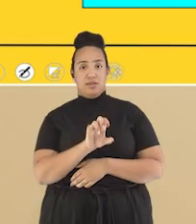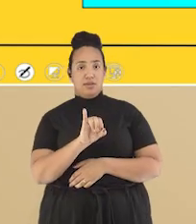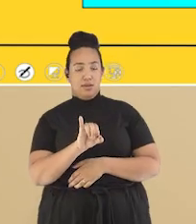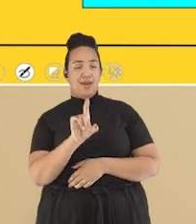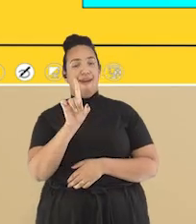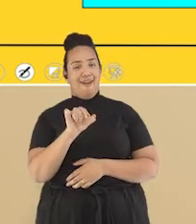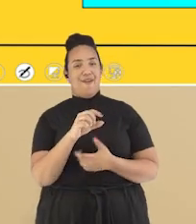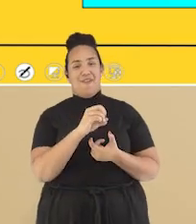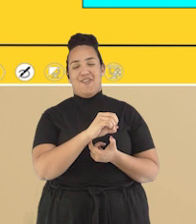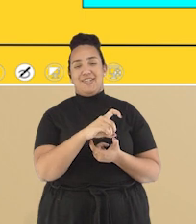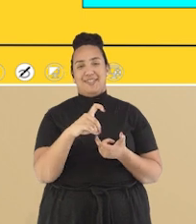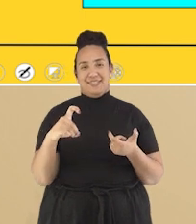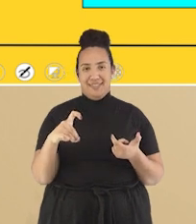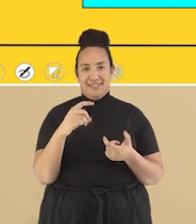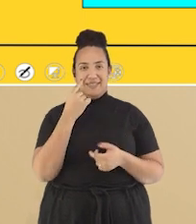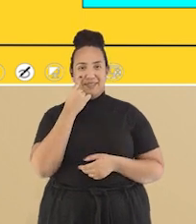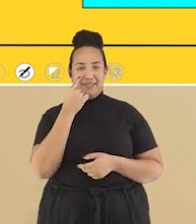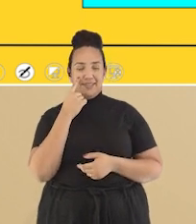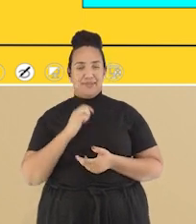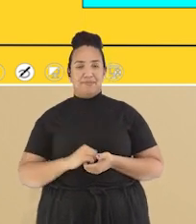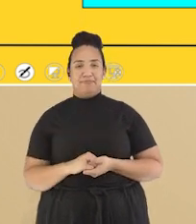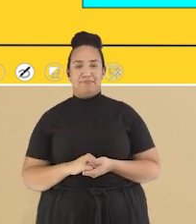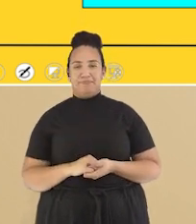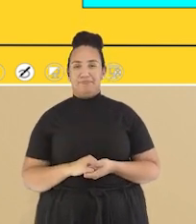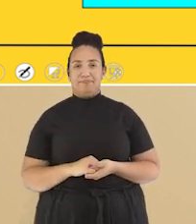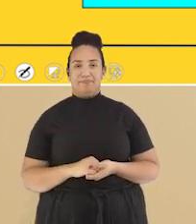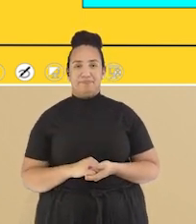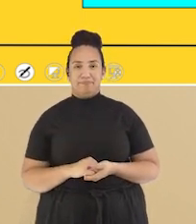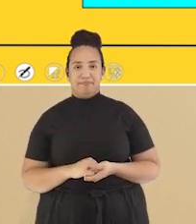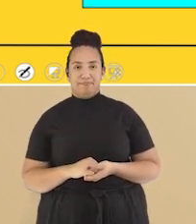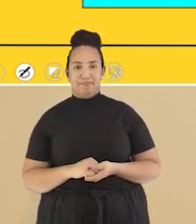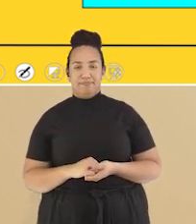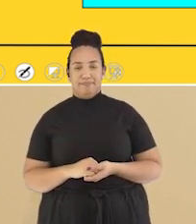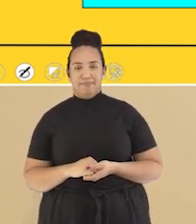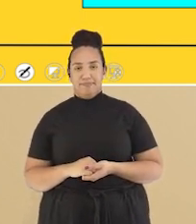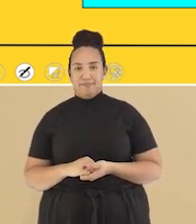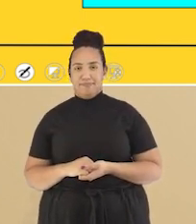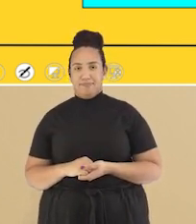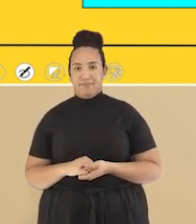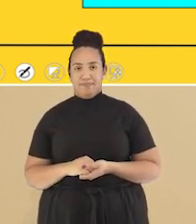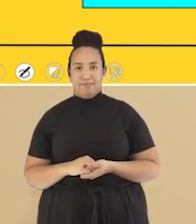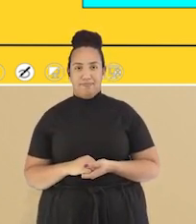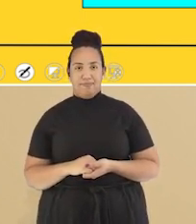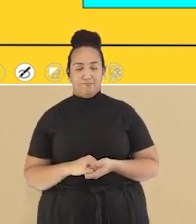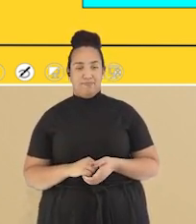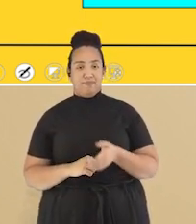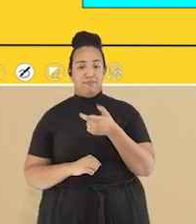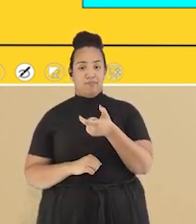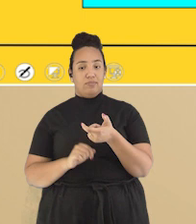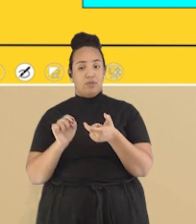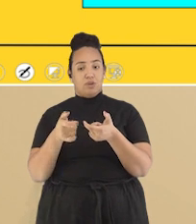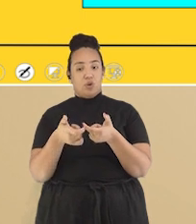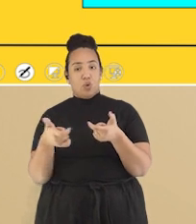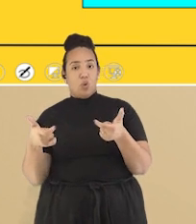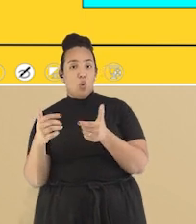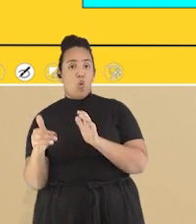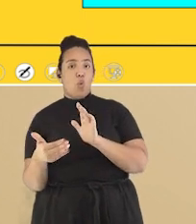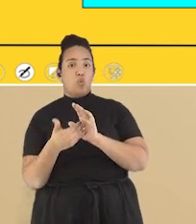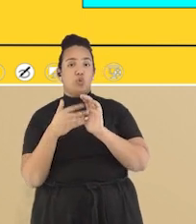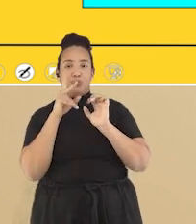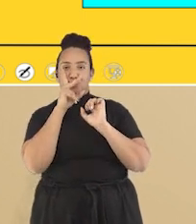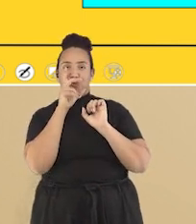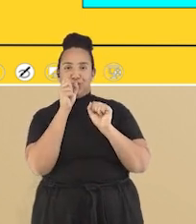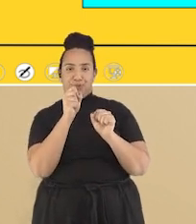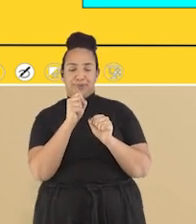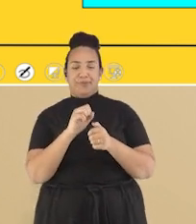Fiquei Última sílaba Sílaba tônica E